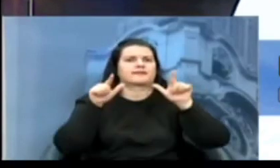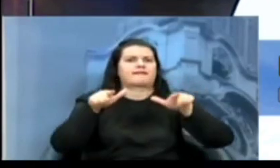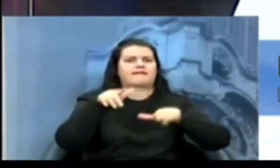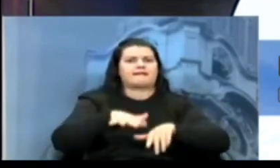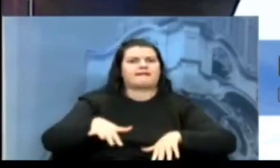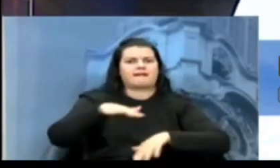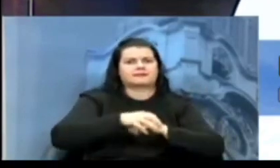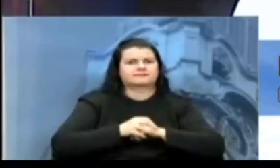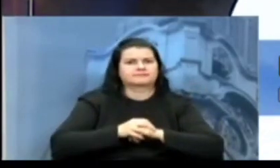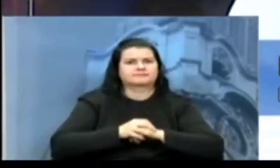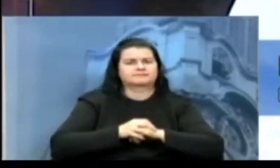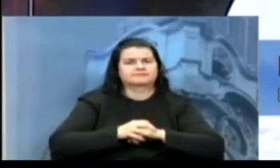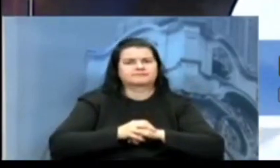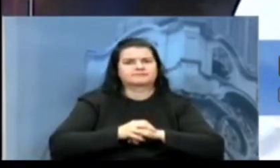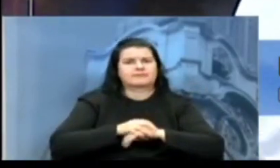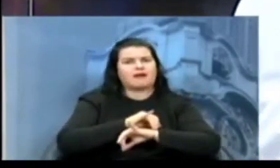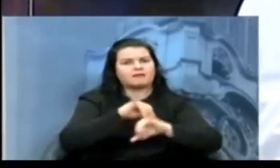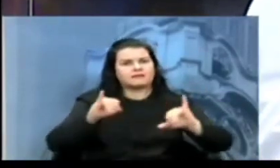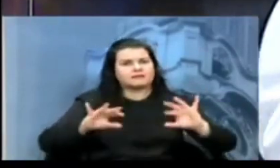A todos o meu muito obrigada.